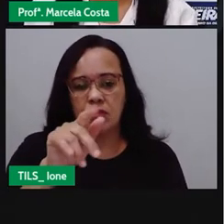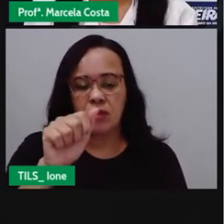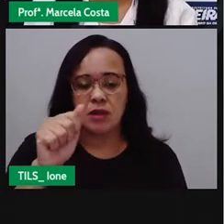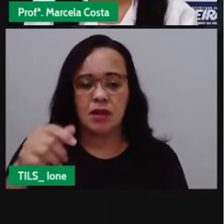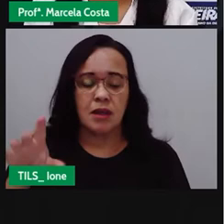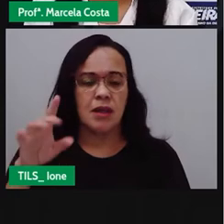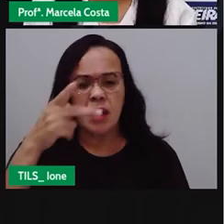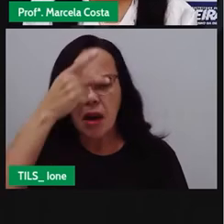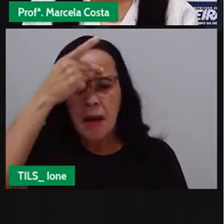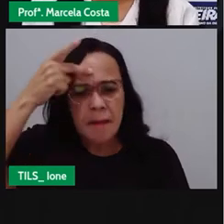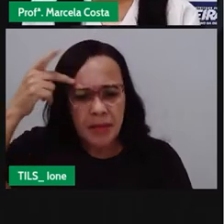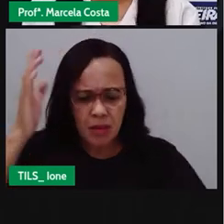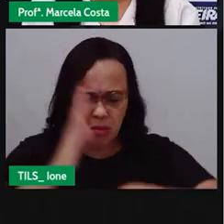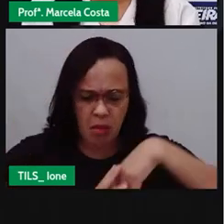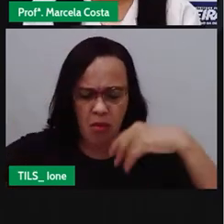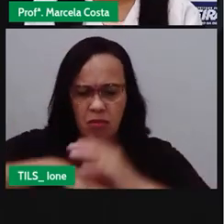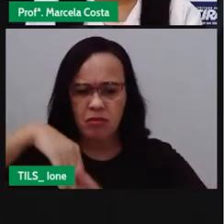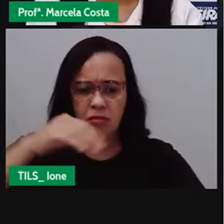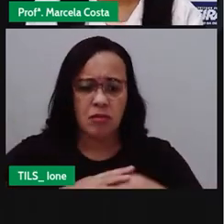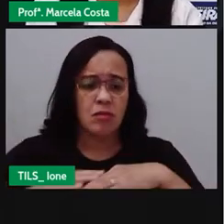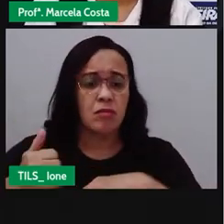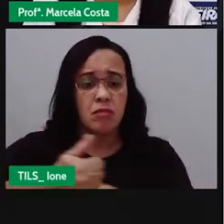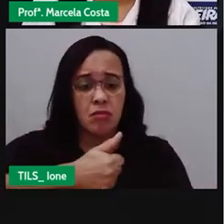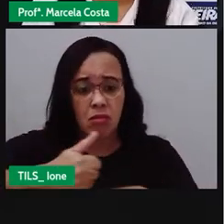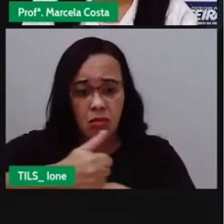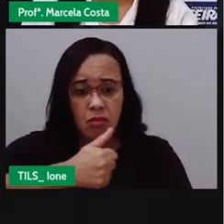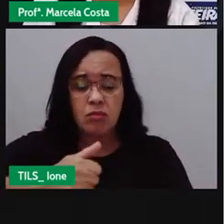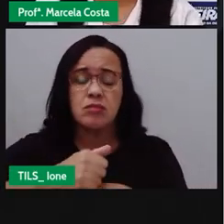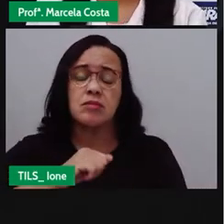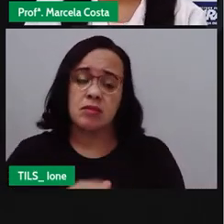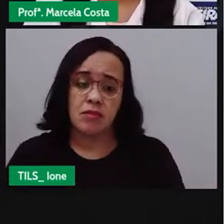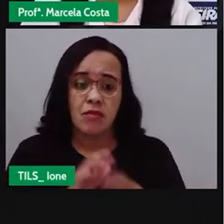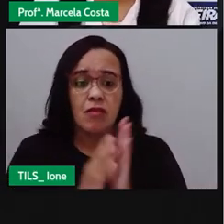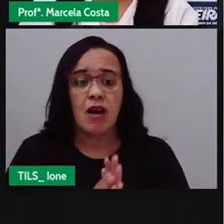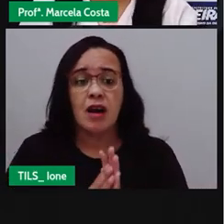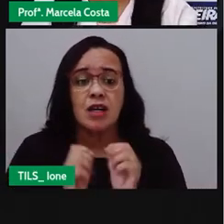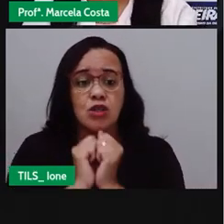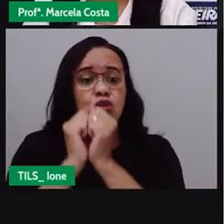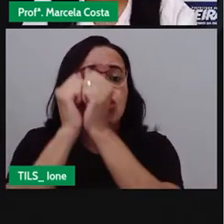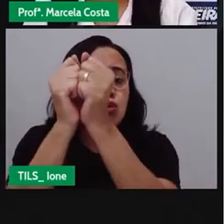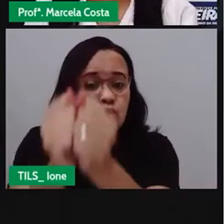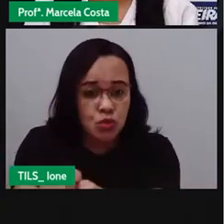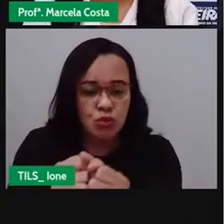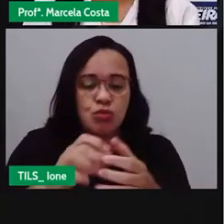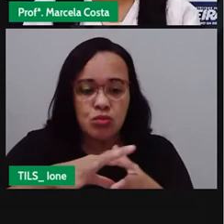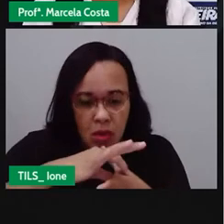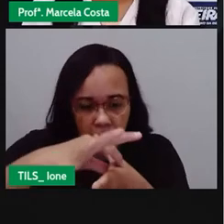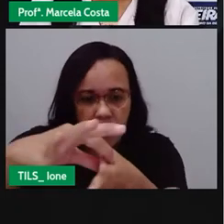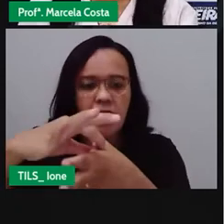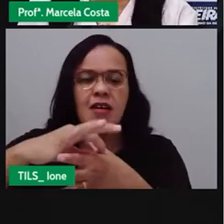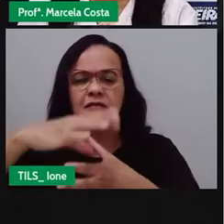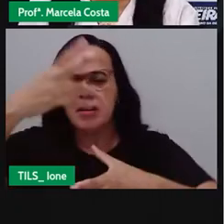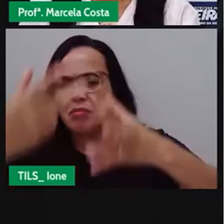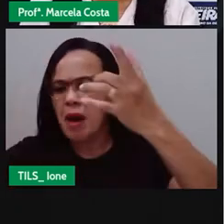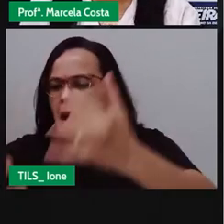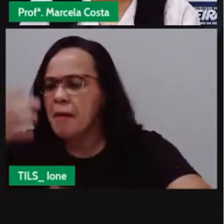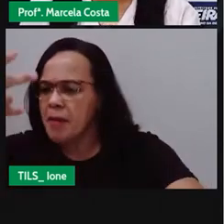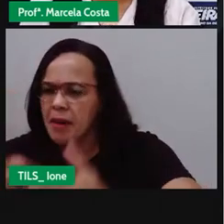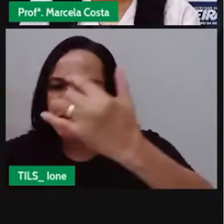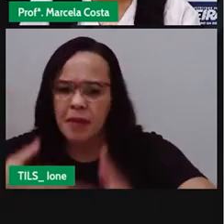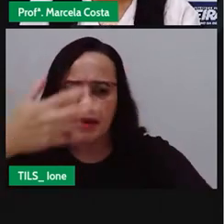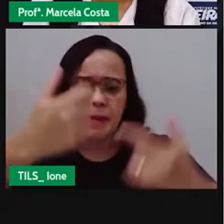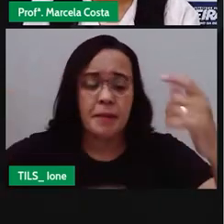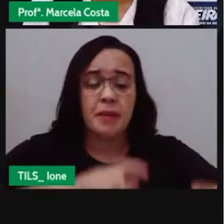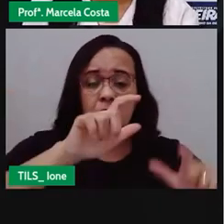um profissional que vai ali acompanhar o turista pela cidade fazendo explicações sobre o lugar fazendo